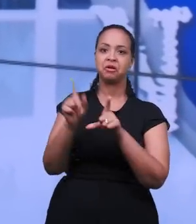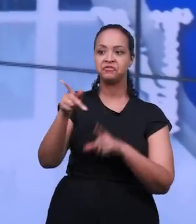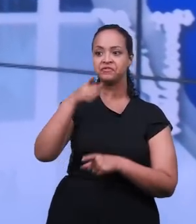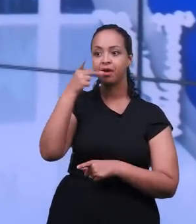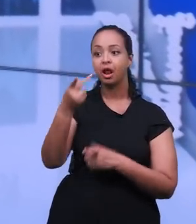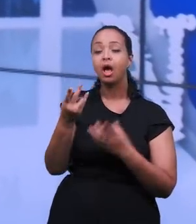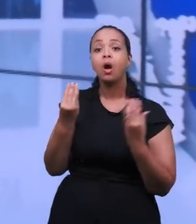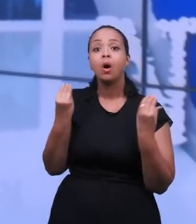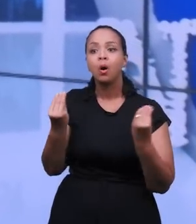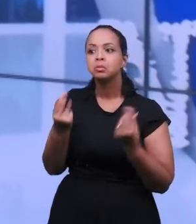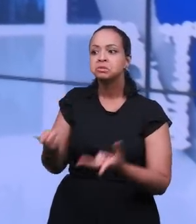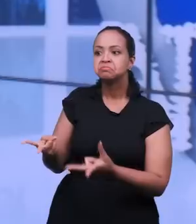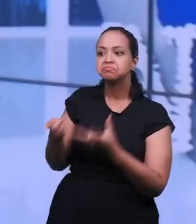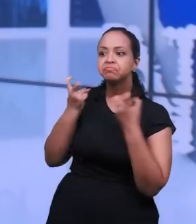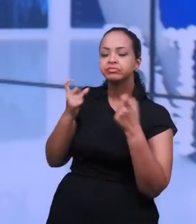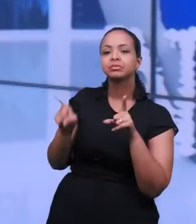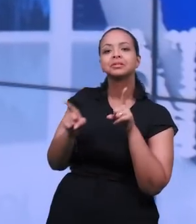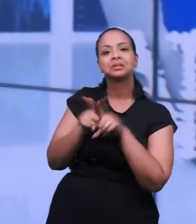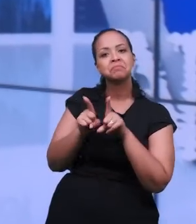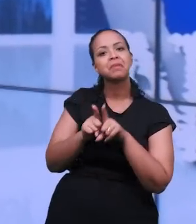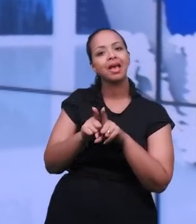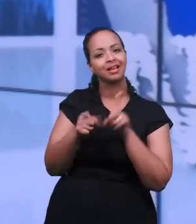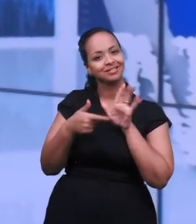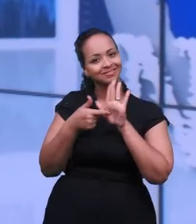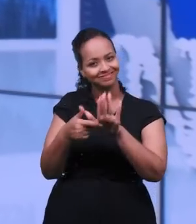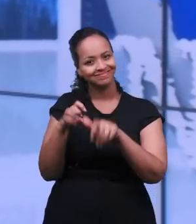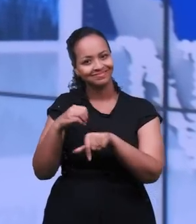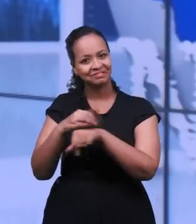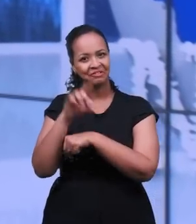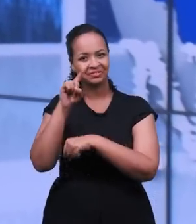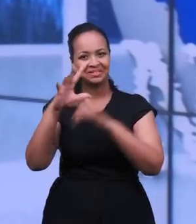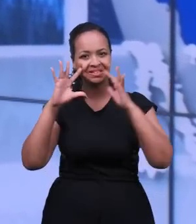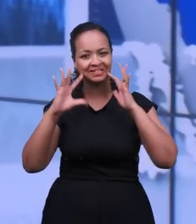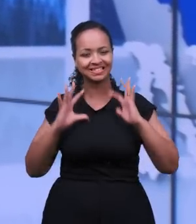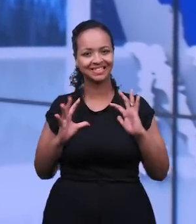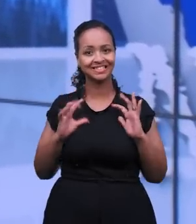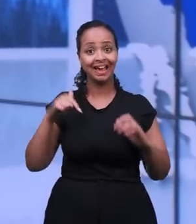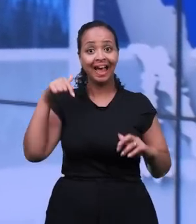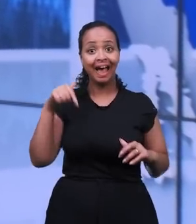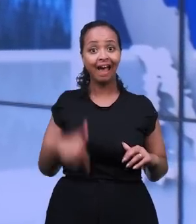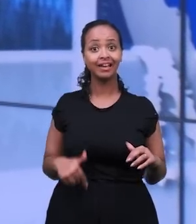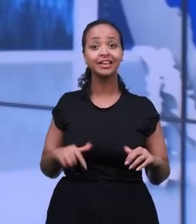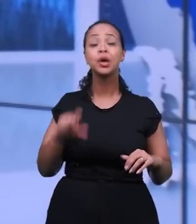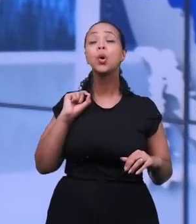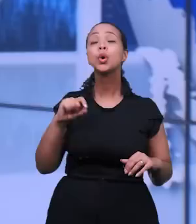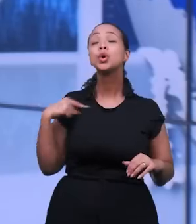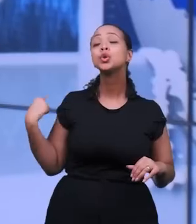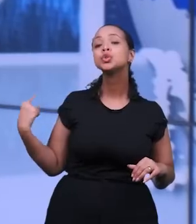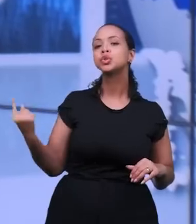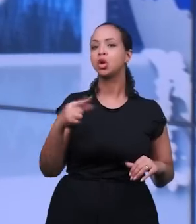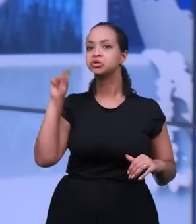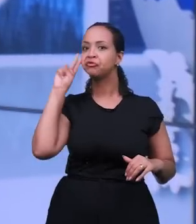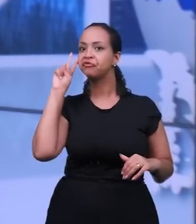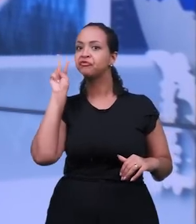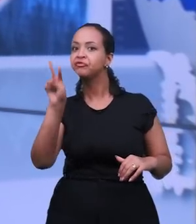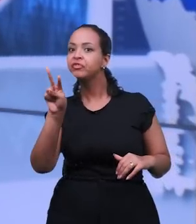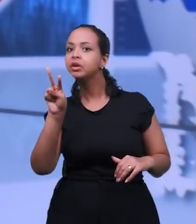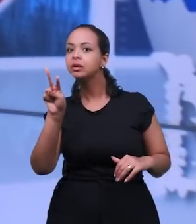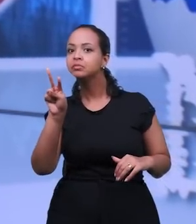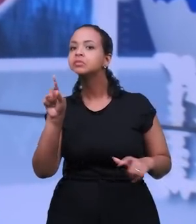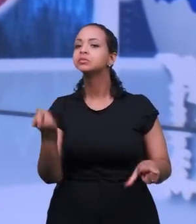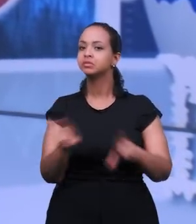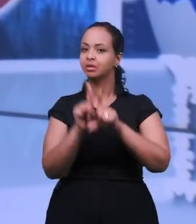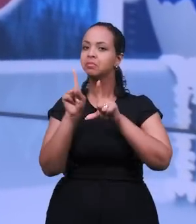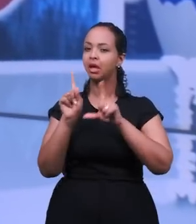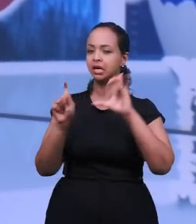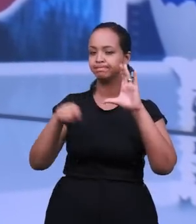registrar e, sobretudo, por poder compartilhar com você que nos assiste aquilo que nós vimos e aquilo que